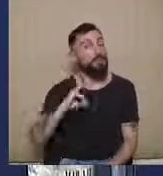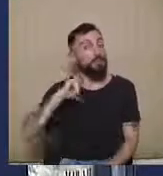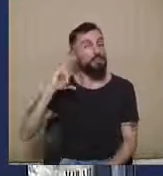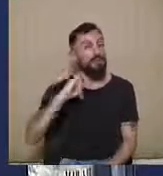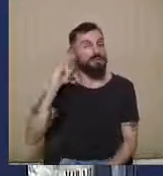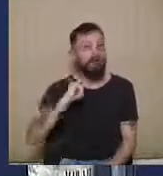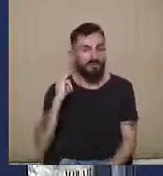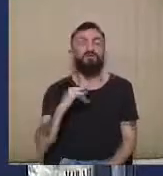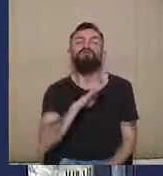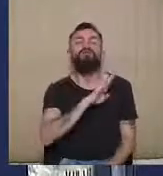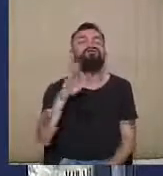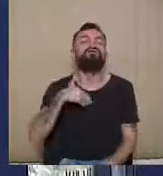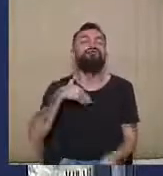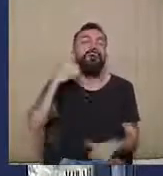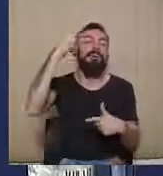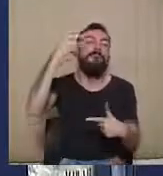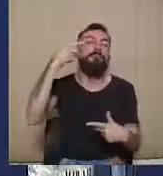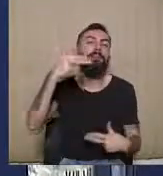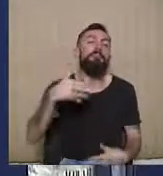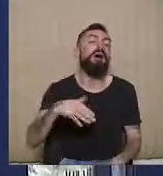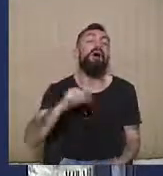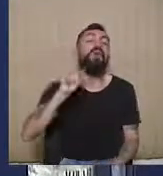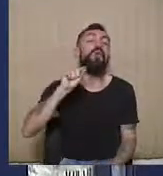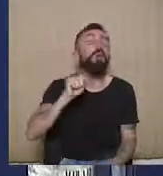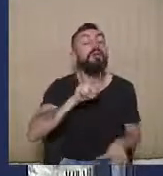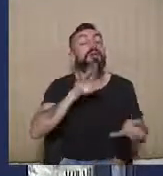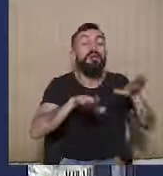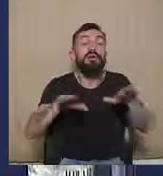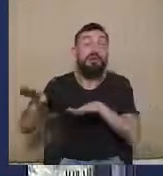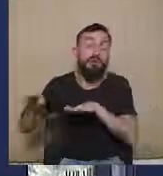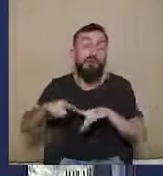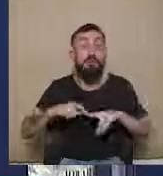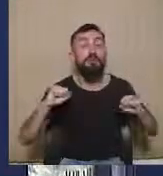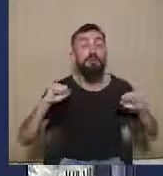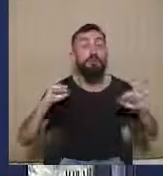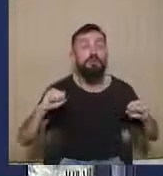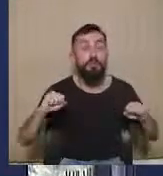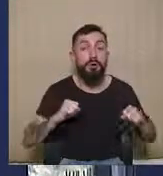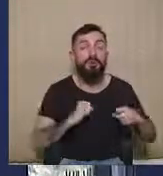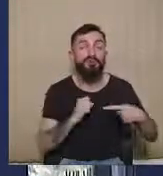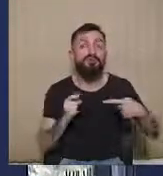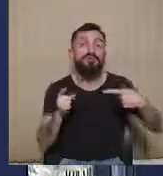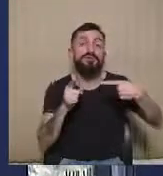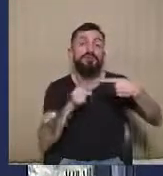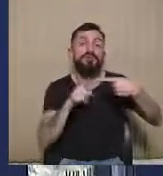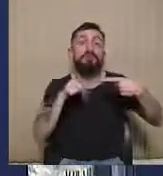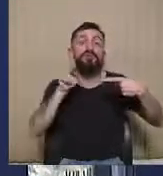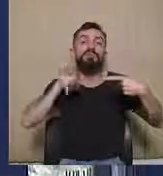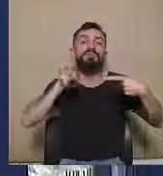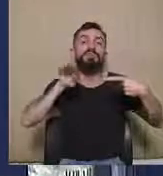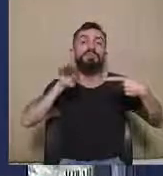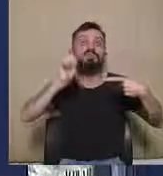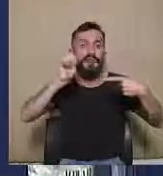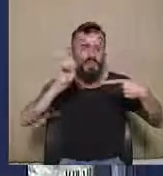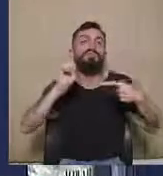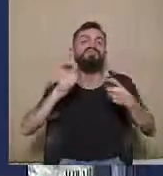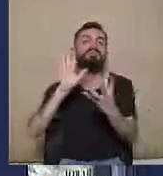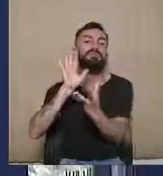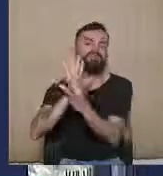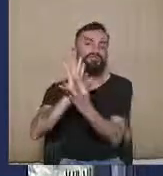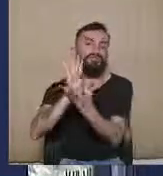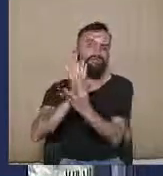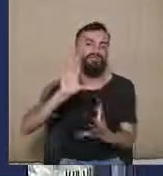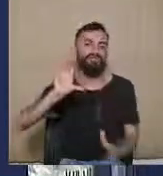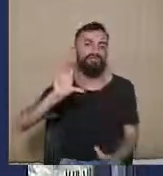vou apenas pontuar aqui, que diz respeito à possibilidade de se mitigar o princípio da unicidade da chapa. Porque, como nós vimos, é justamente esse